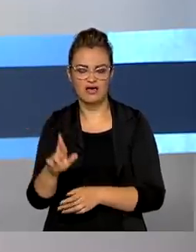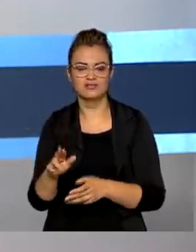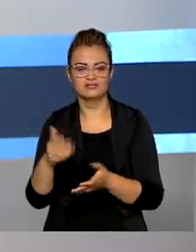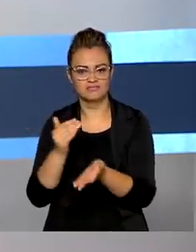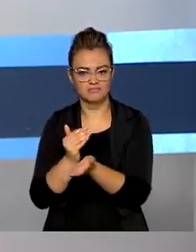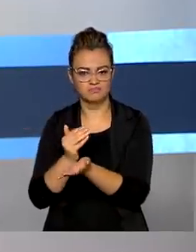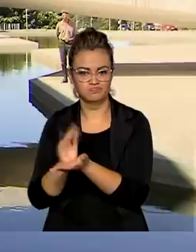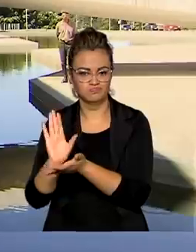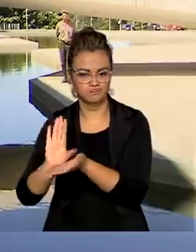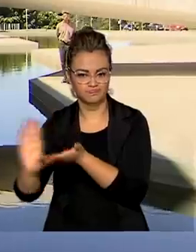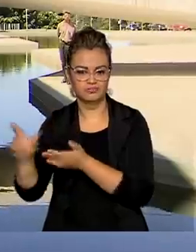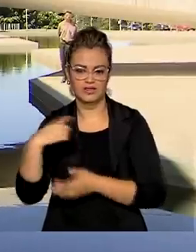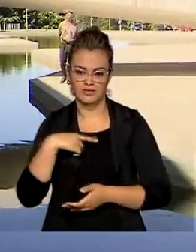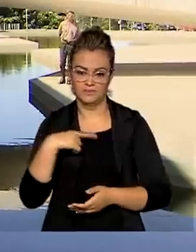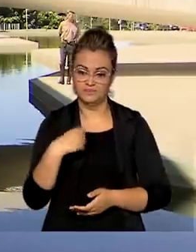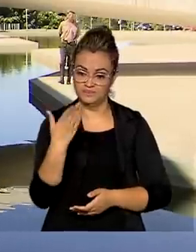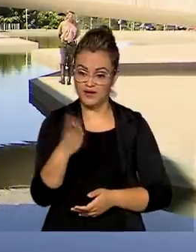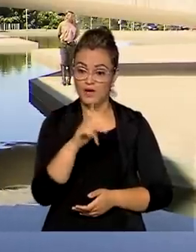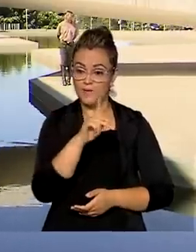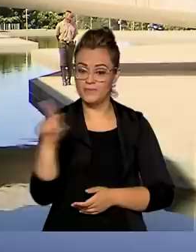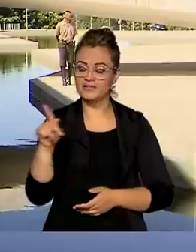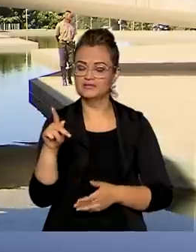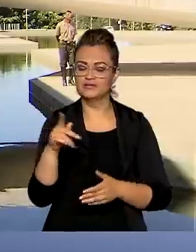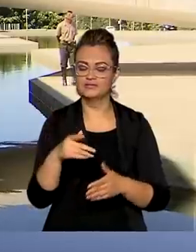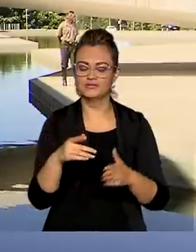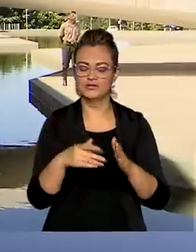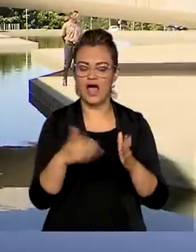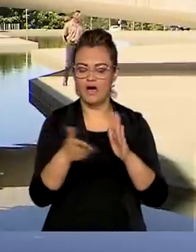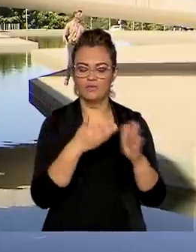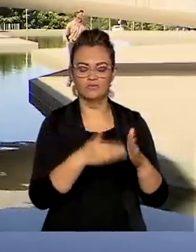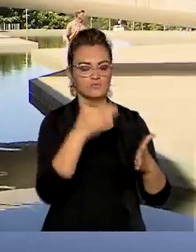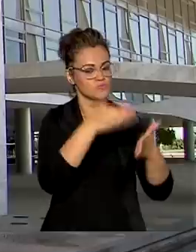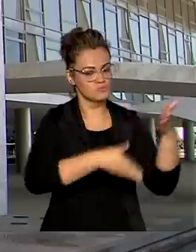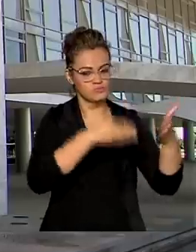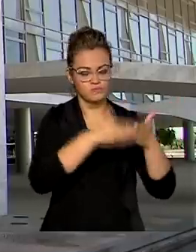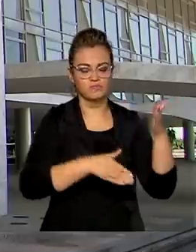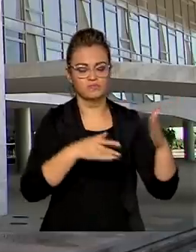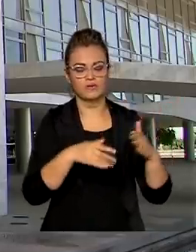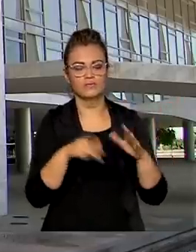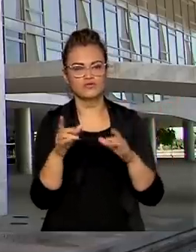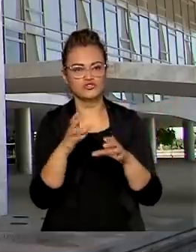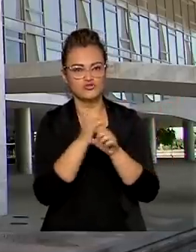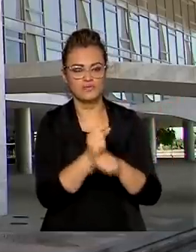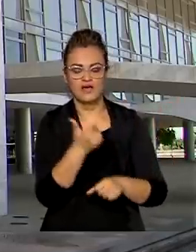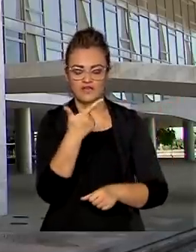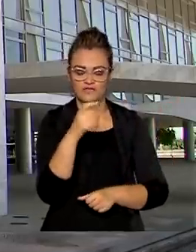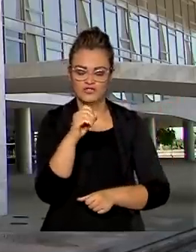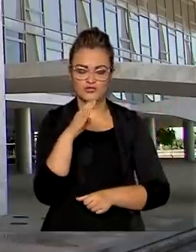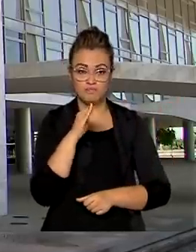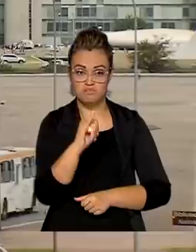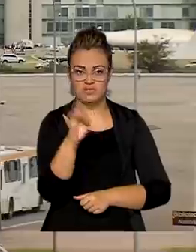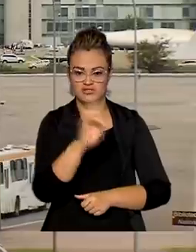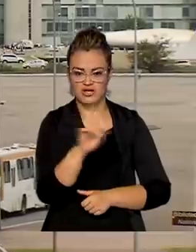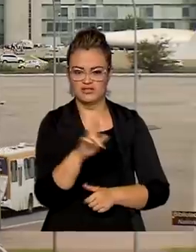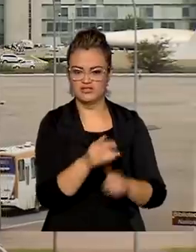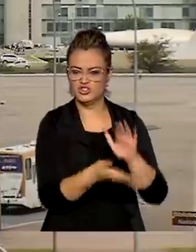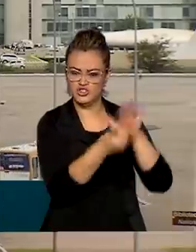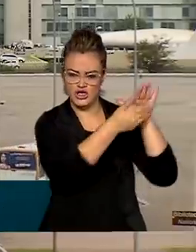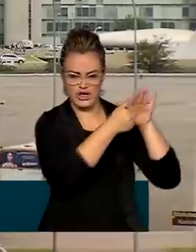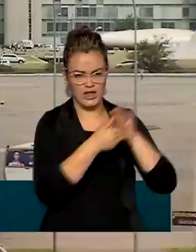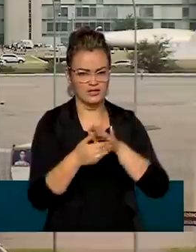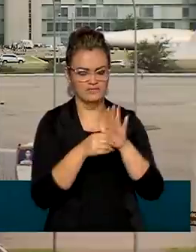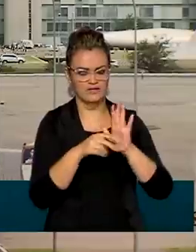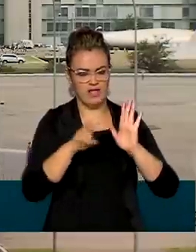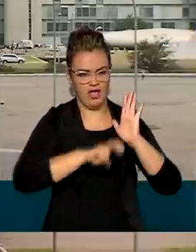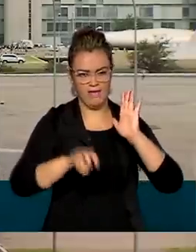ano. O presidente fez vetos parciais que somam quase 20 bilhões de reais. São cortes em